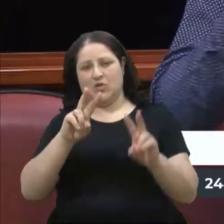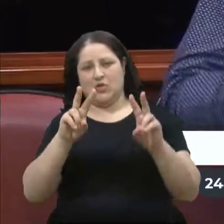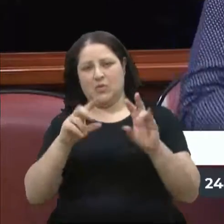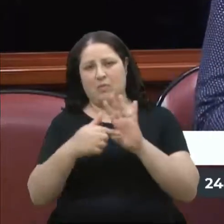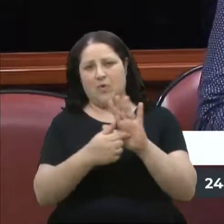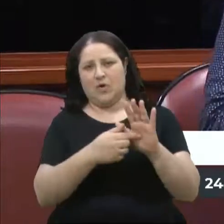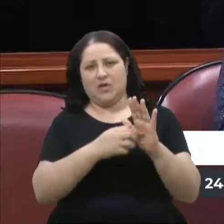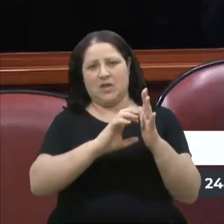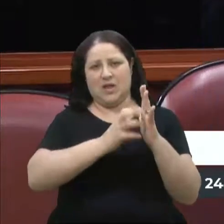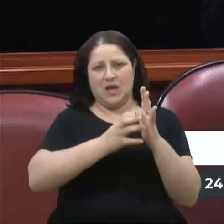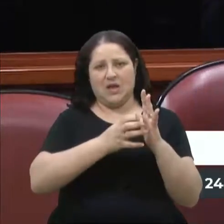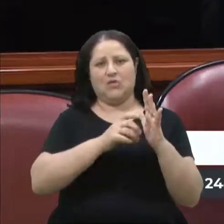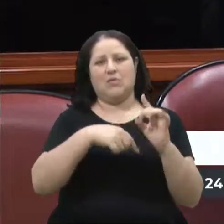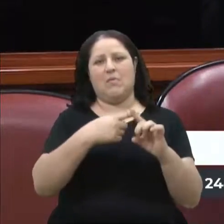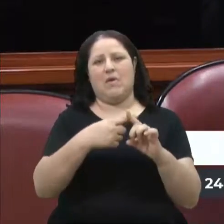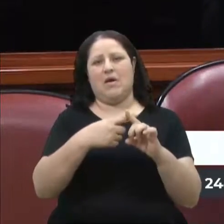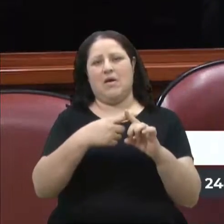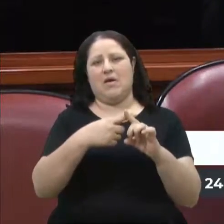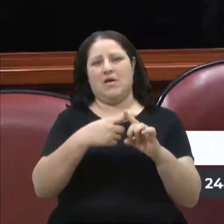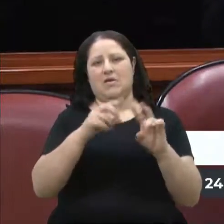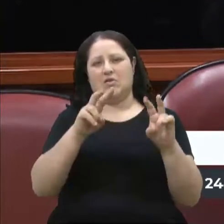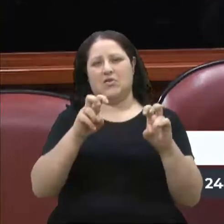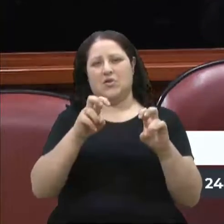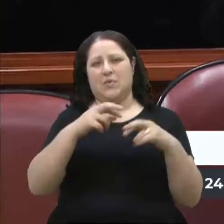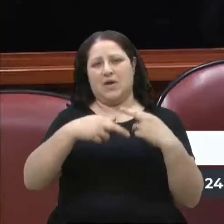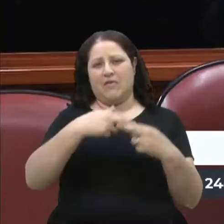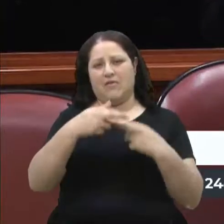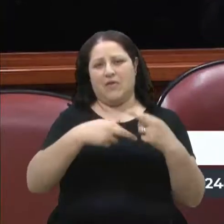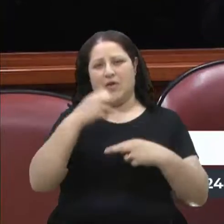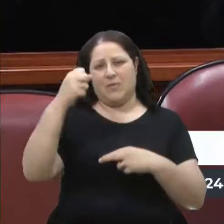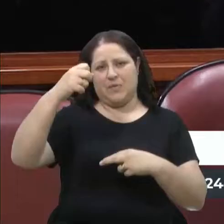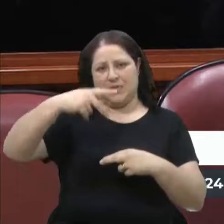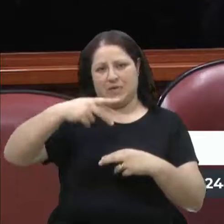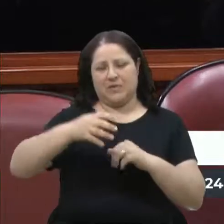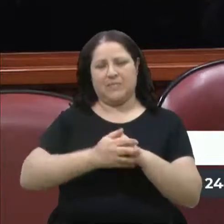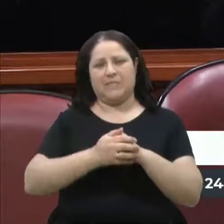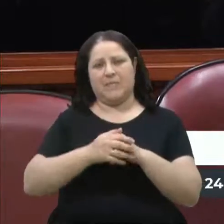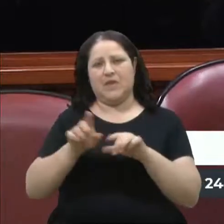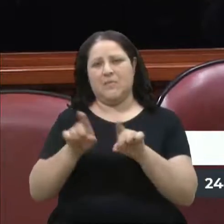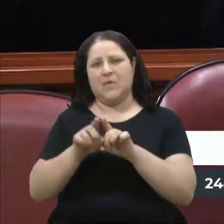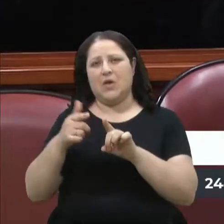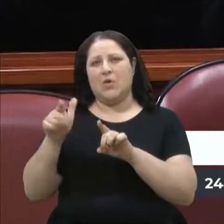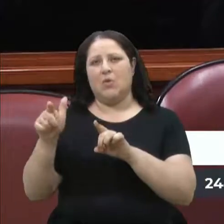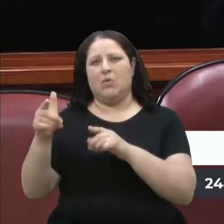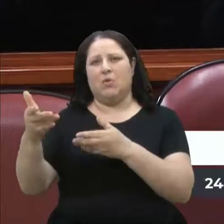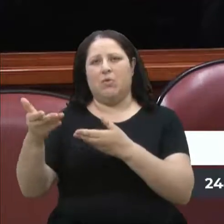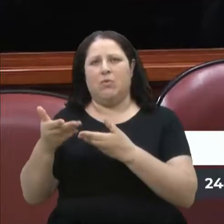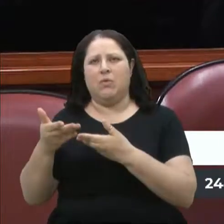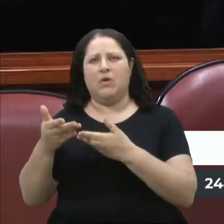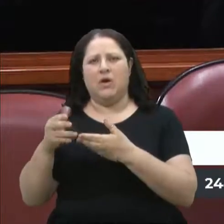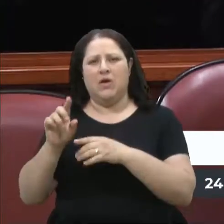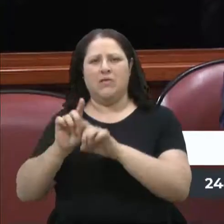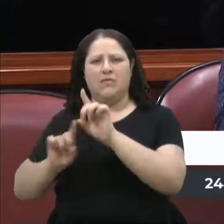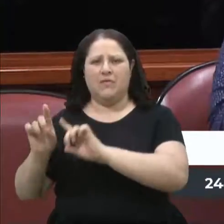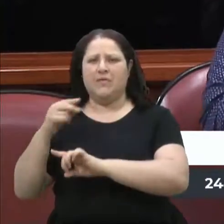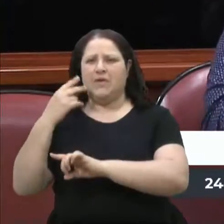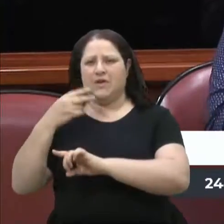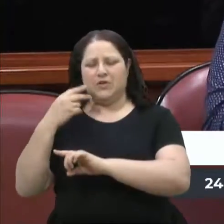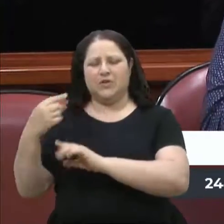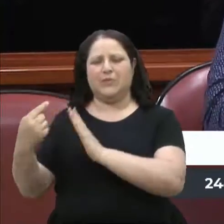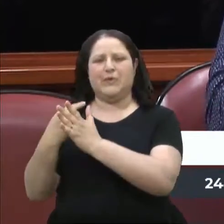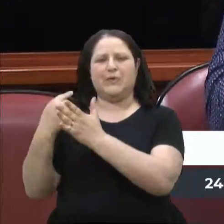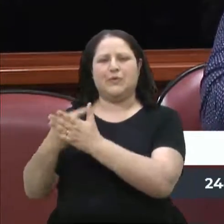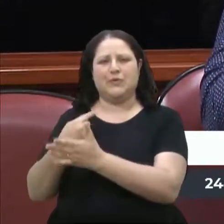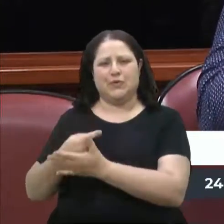e faço um outro convite também, que vários colegas me questionaram aqui, que é uma reunião, eu solicitei para o nosso presidente da